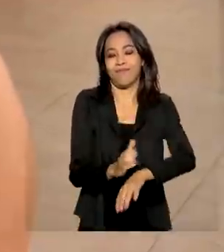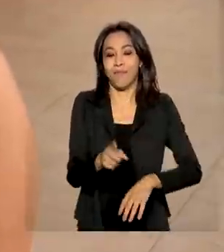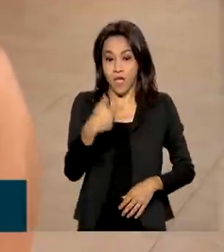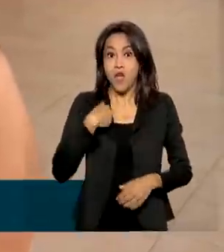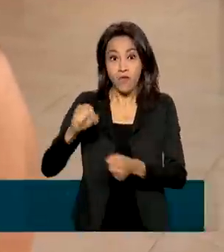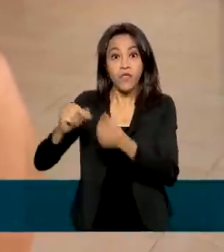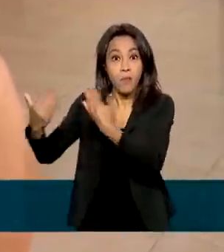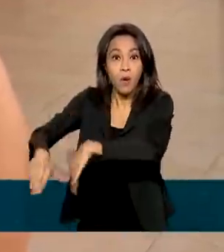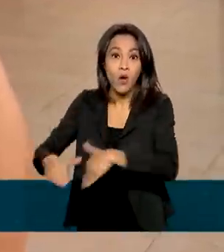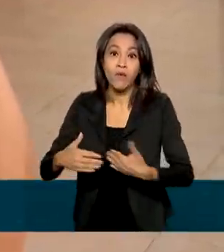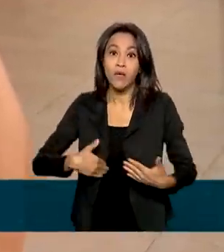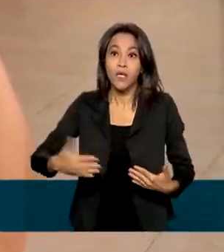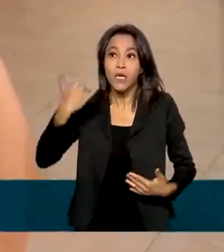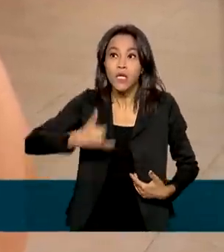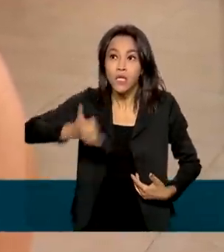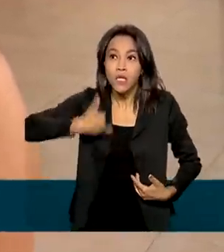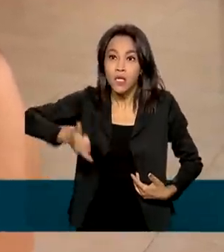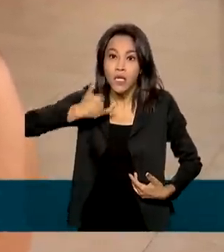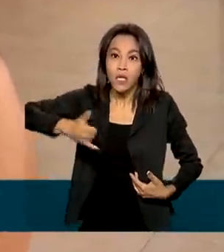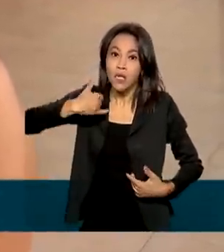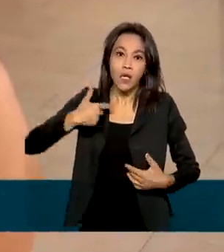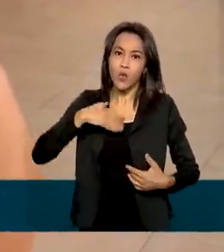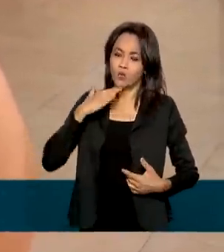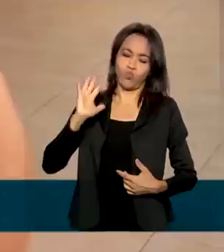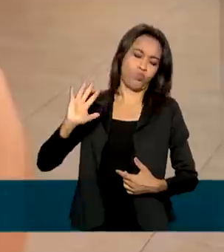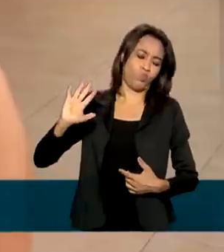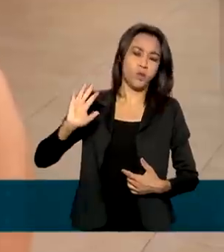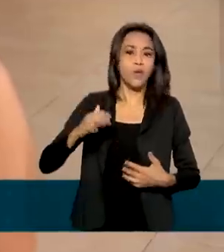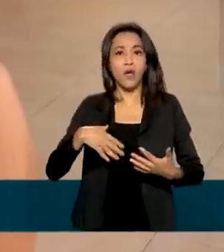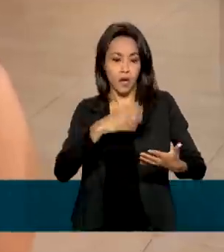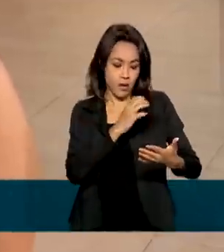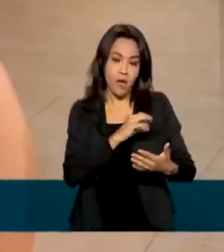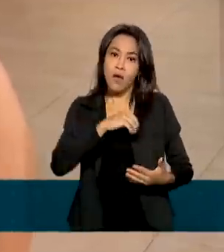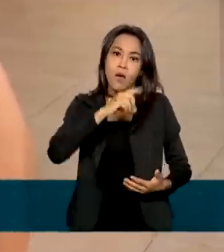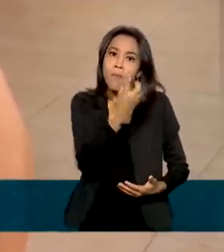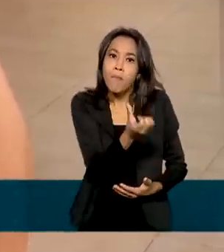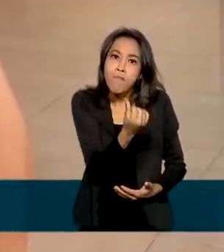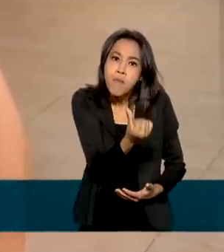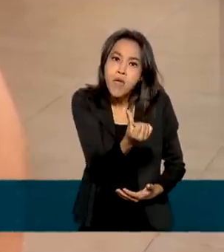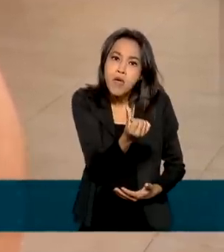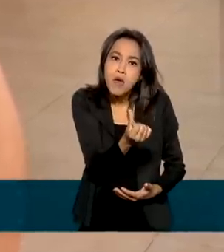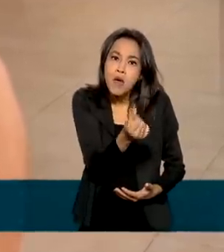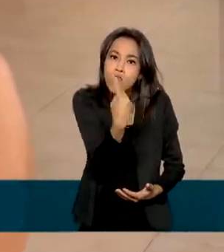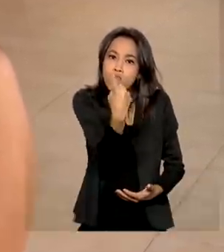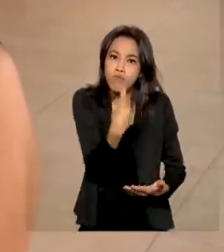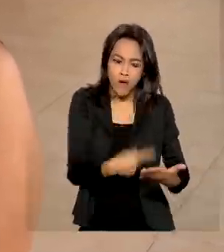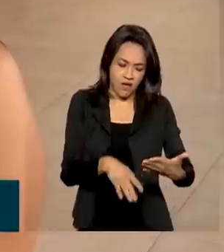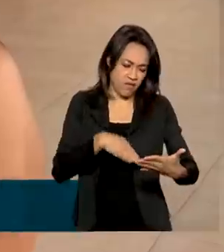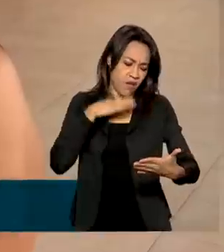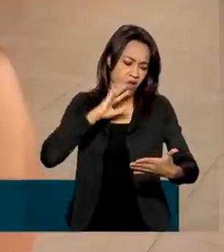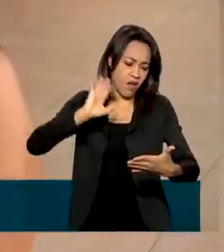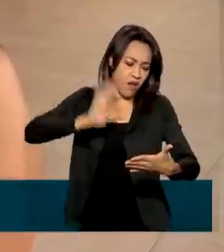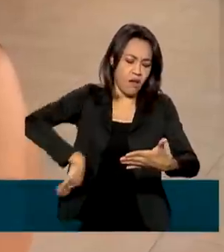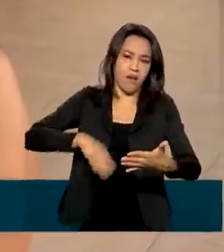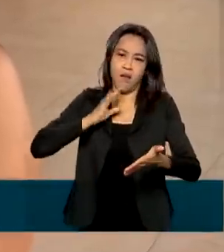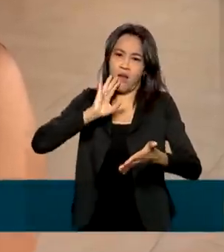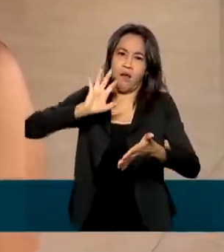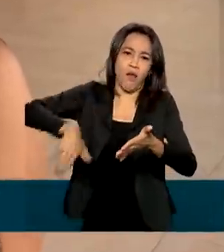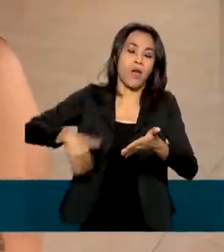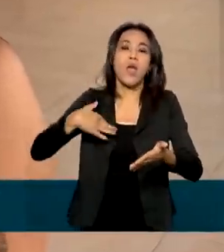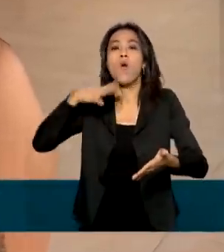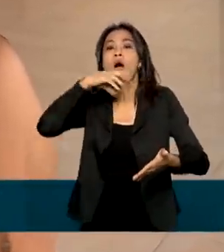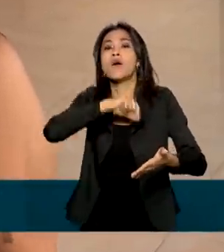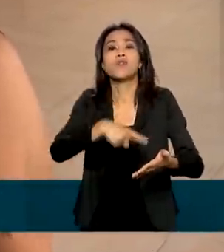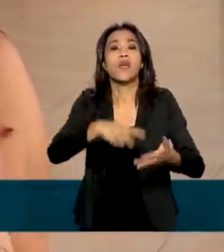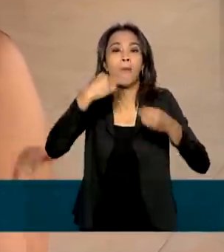e eles ligando e eu não atendi porque até o DDD é meu, de várias ligações, né? Então, eu deixo de atender achando que